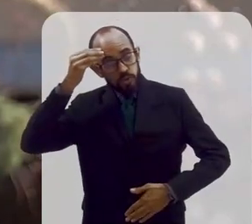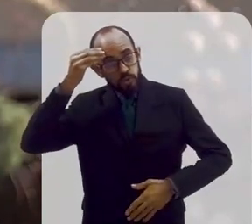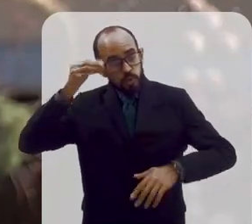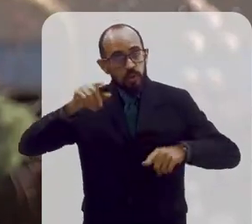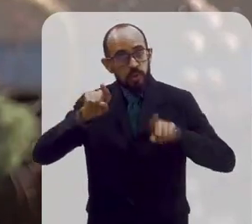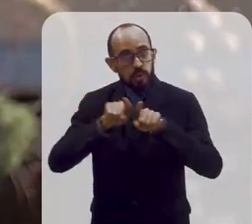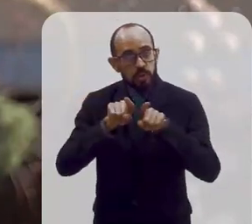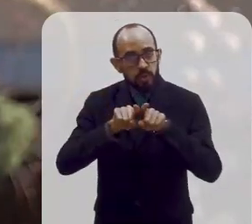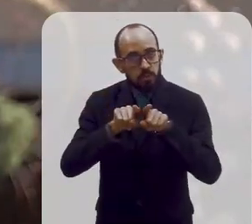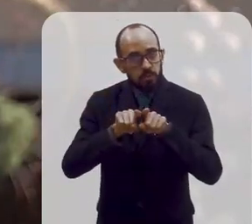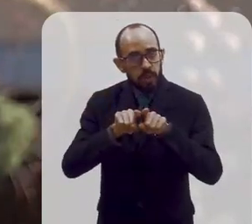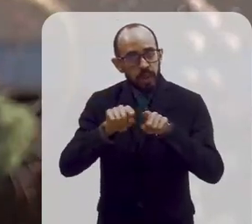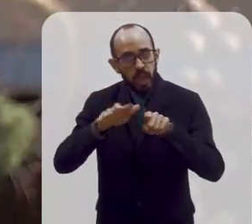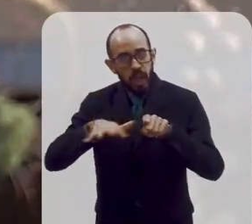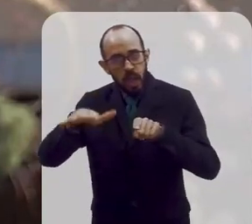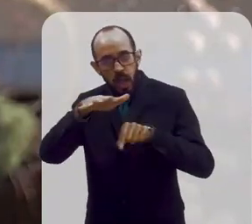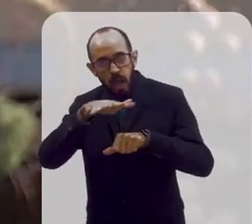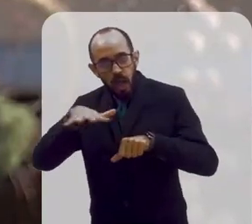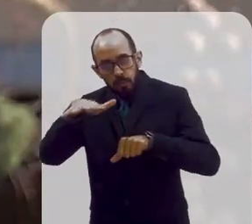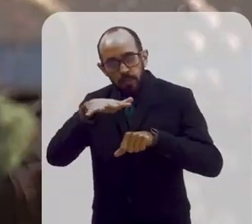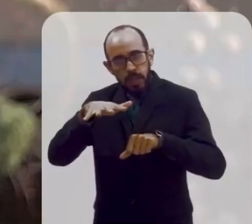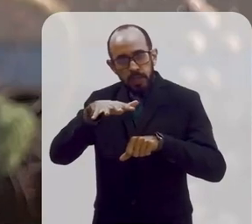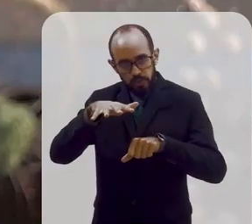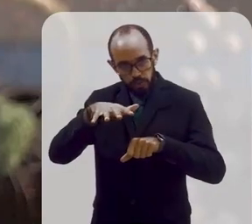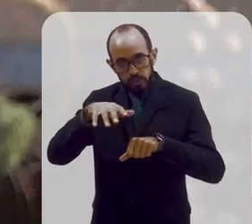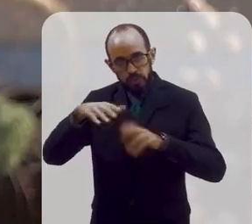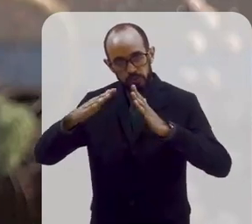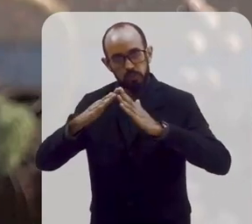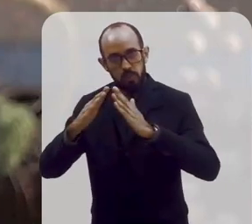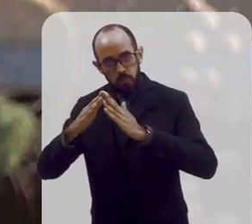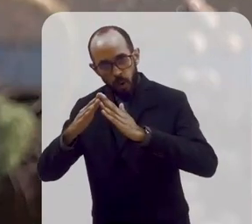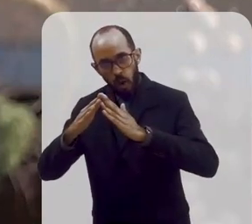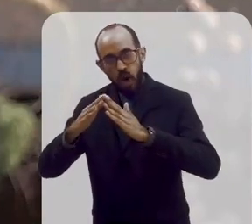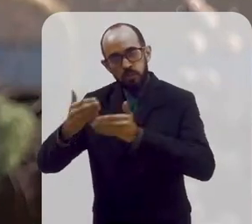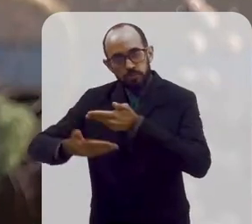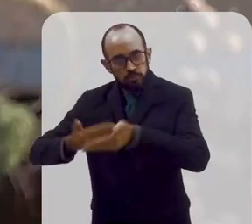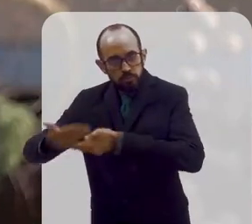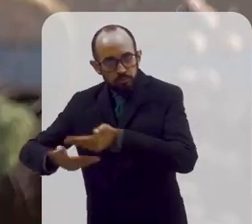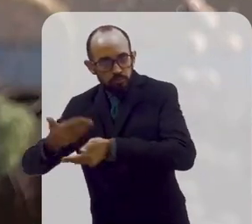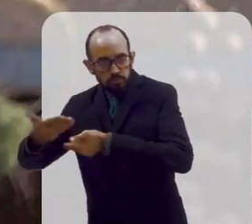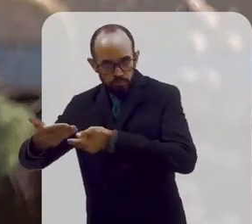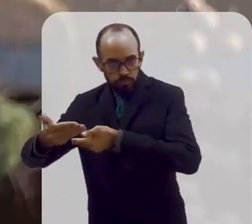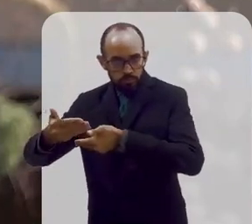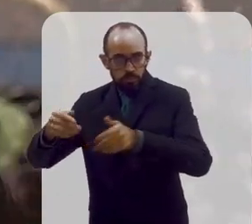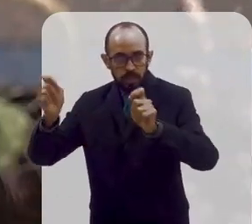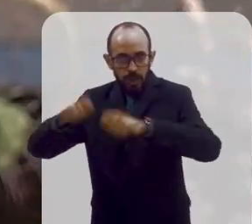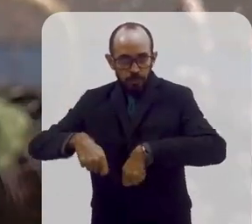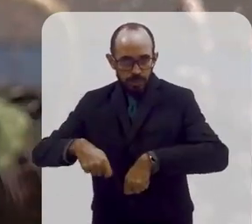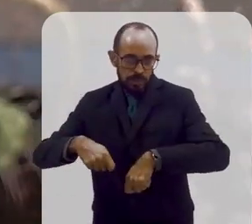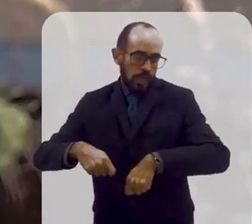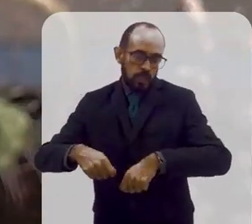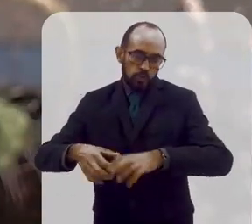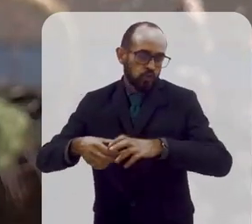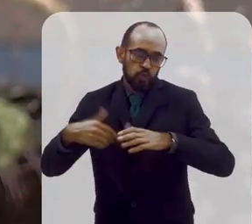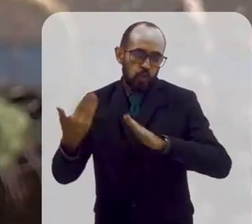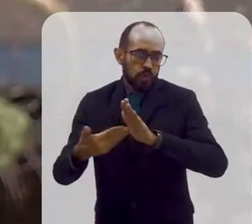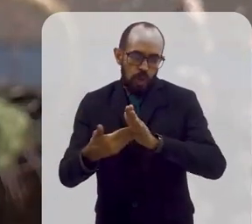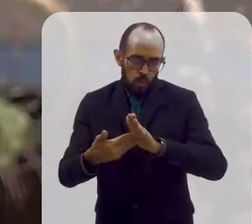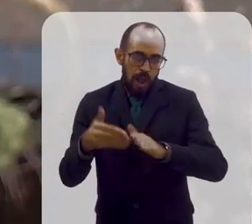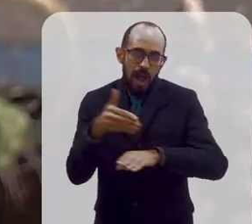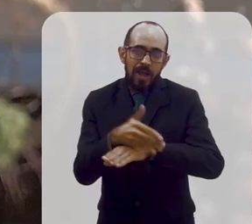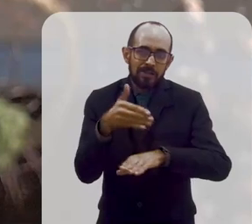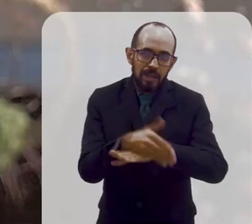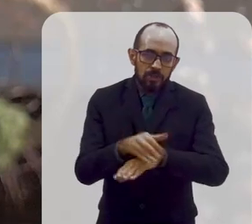que permite os seres humanos a viver o seu potencial e a sua vida na plenitude. Ter acesso a uma boa